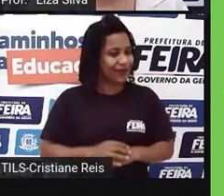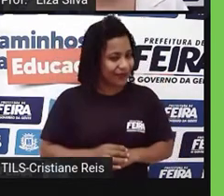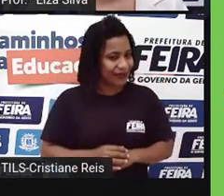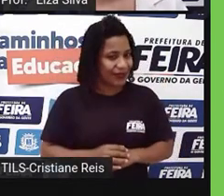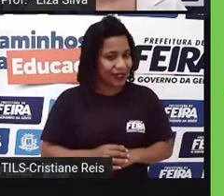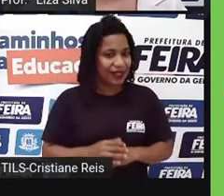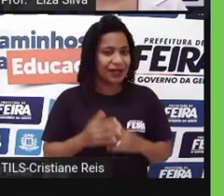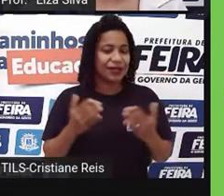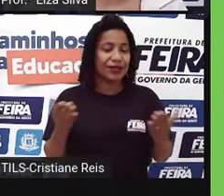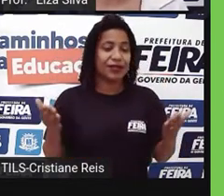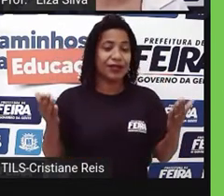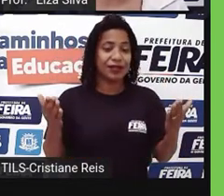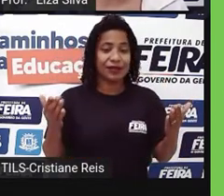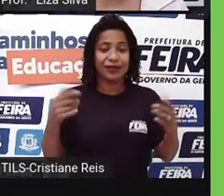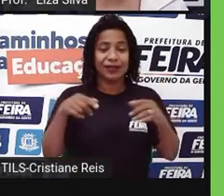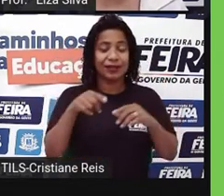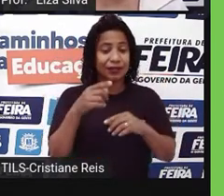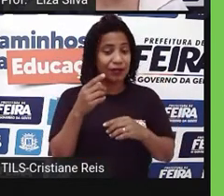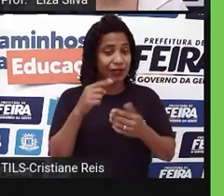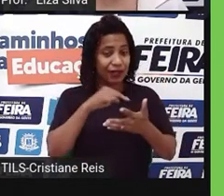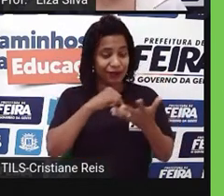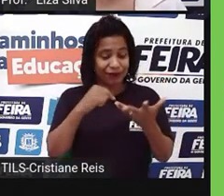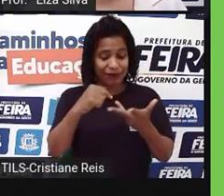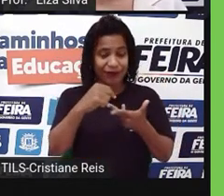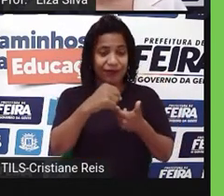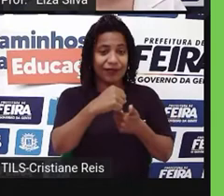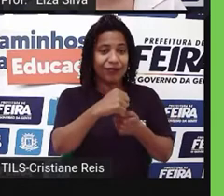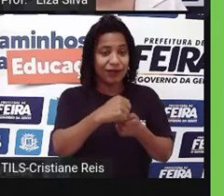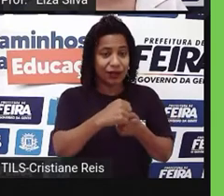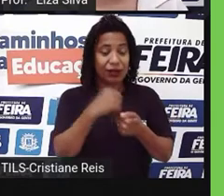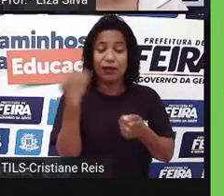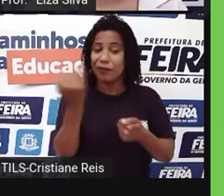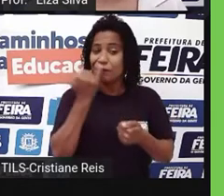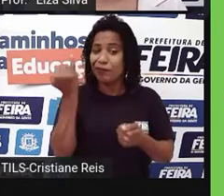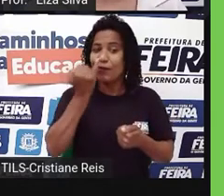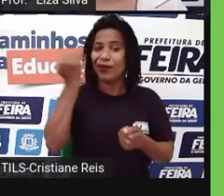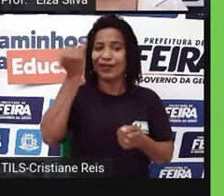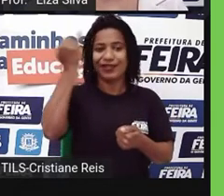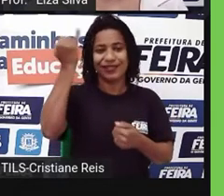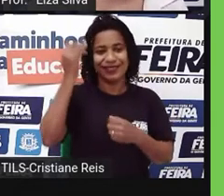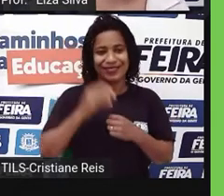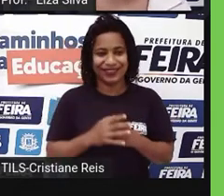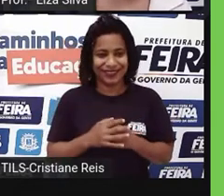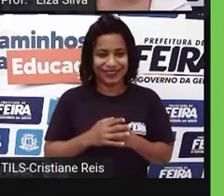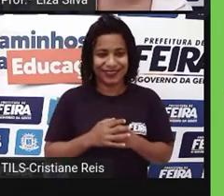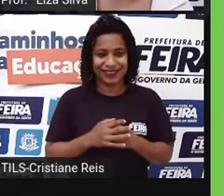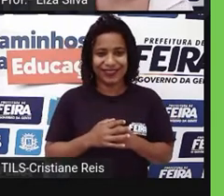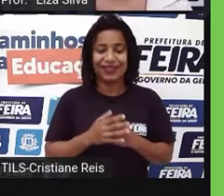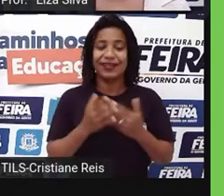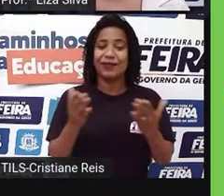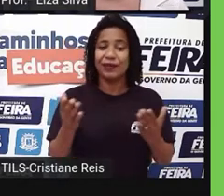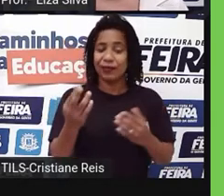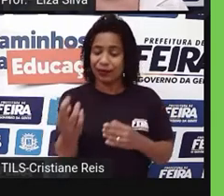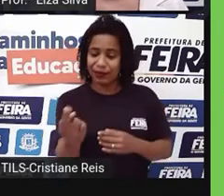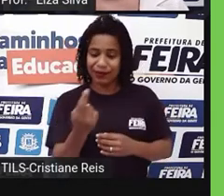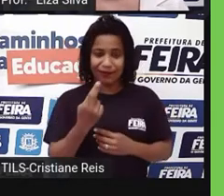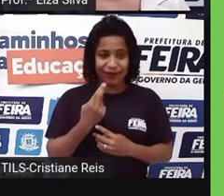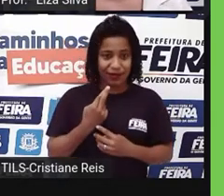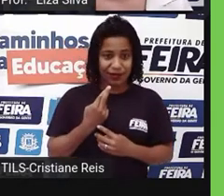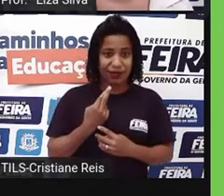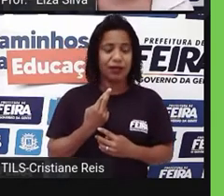casos, nós utilizamos esses recursos para o que? Detalhar aspectos ditos pelo entrevistado.